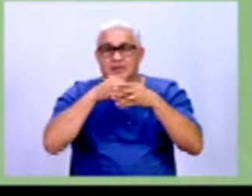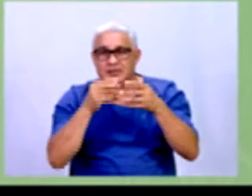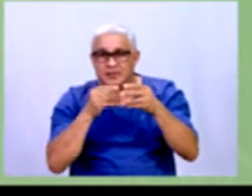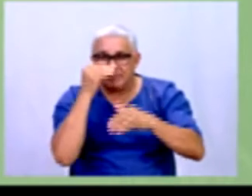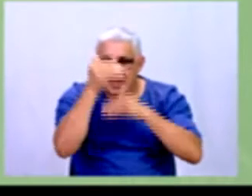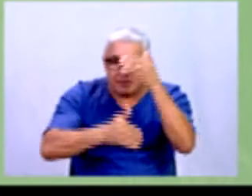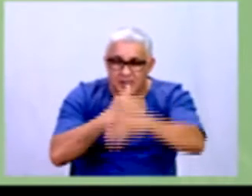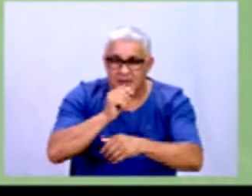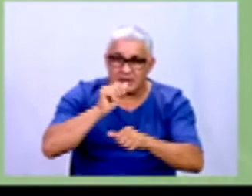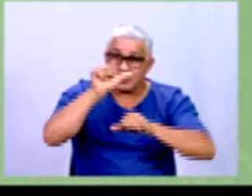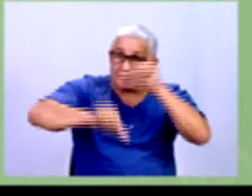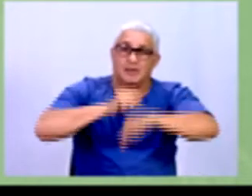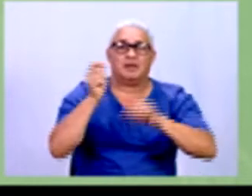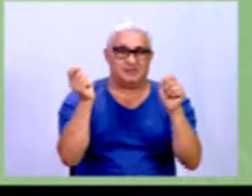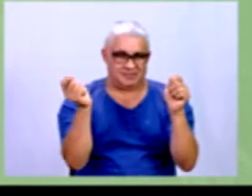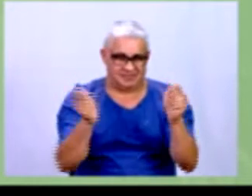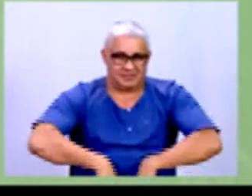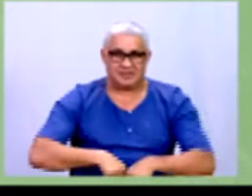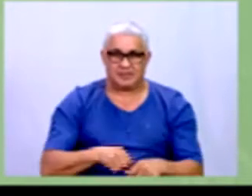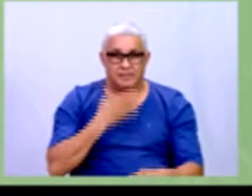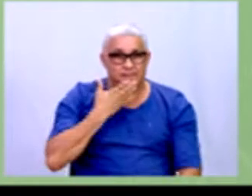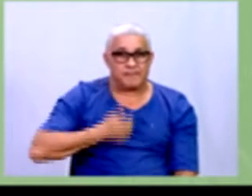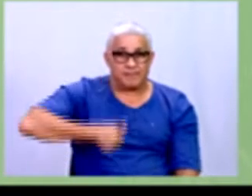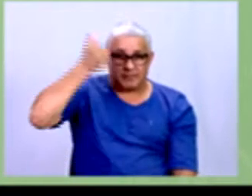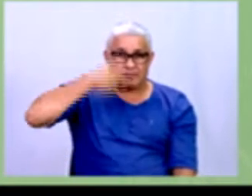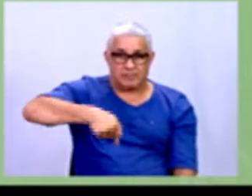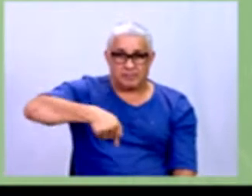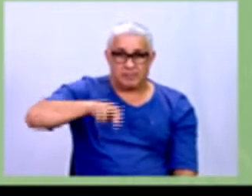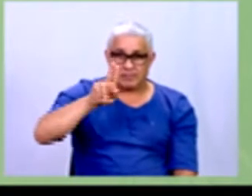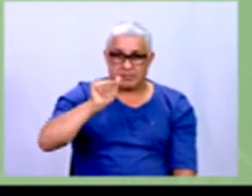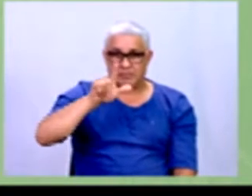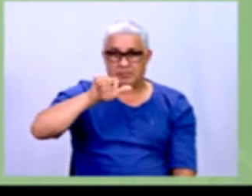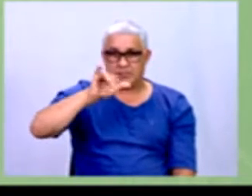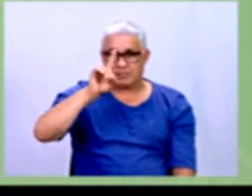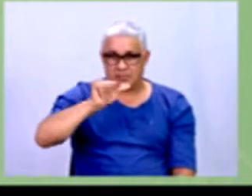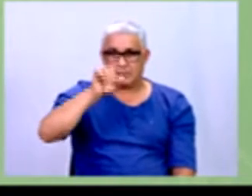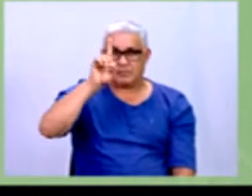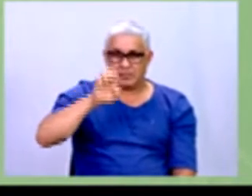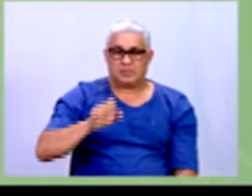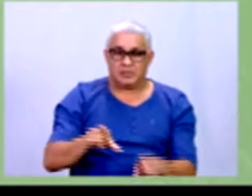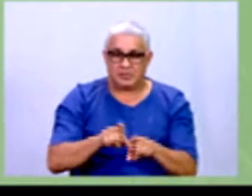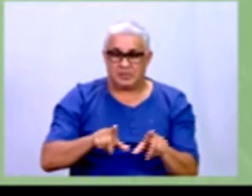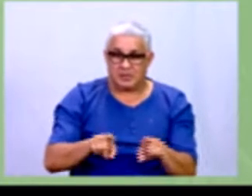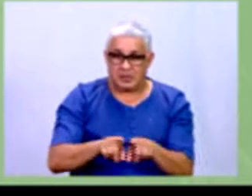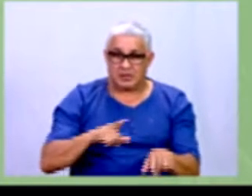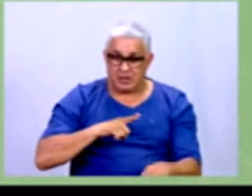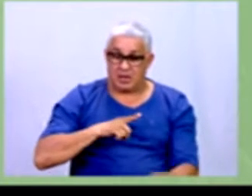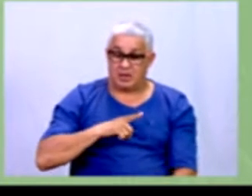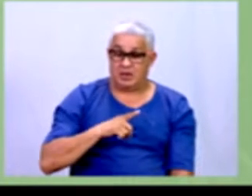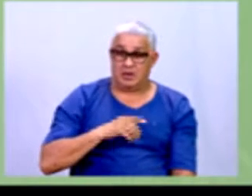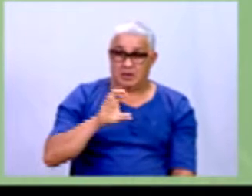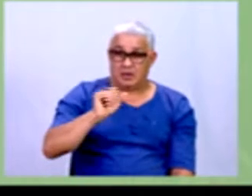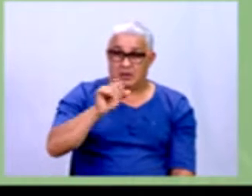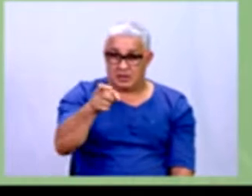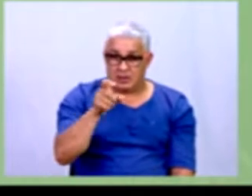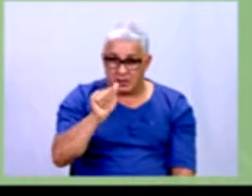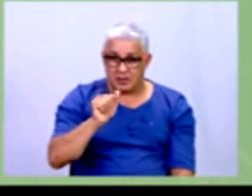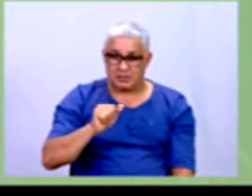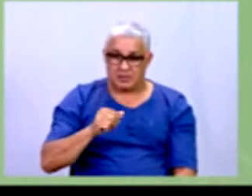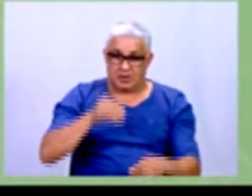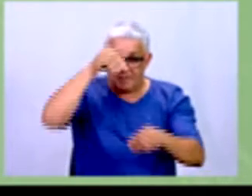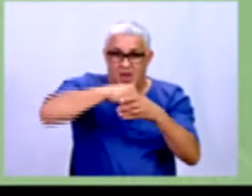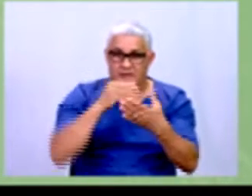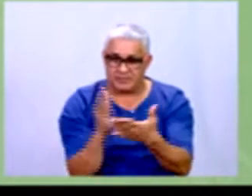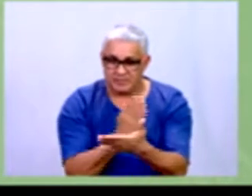mudanças podem ser feitas para melhorar a qualidade. Tem uma caixinha aqui que vocês vão encontrar no livro de vocês,